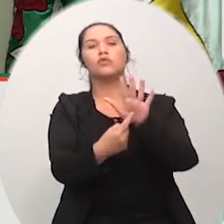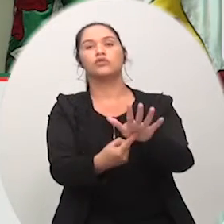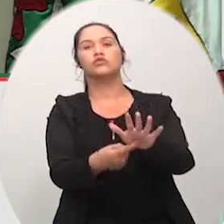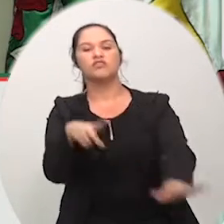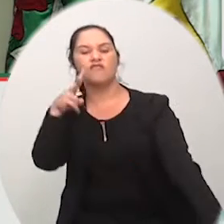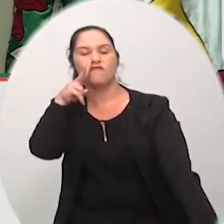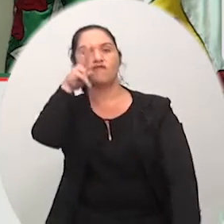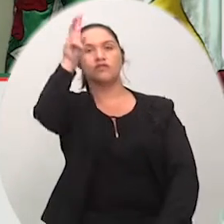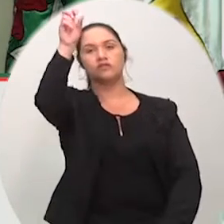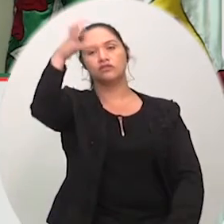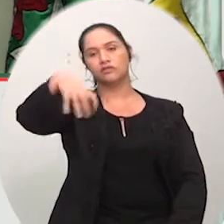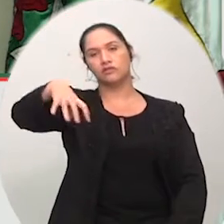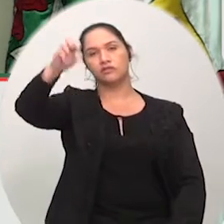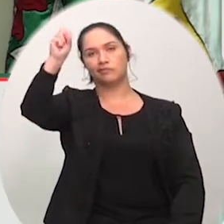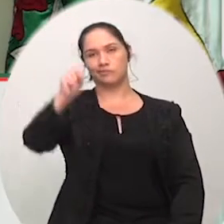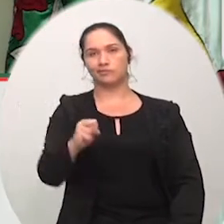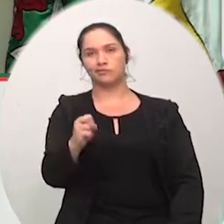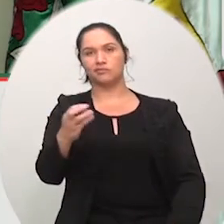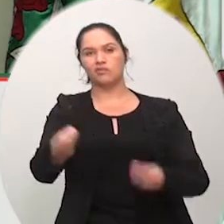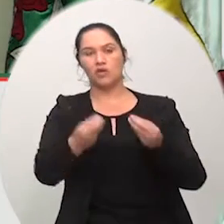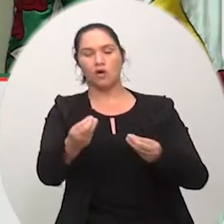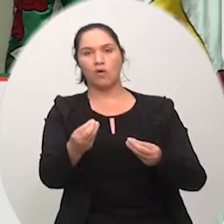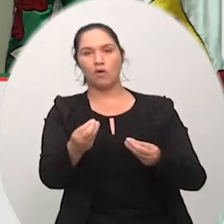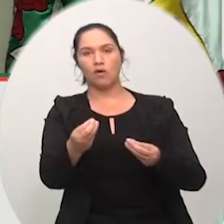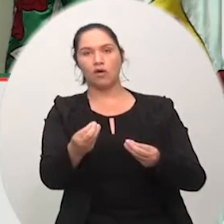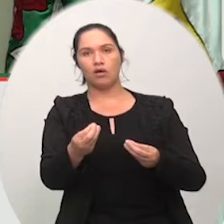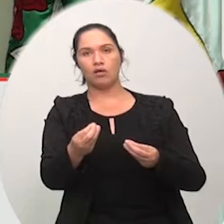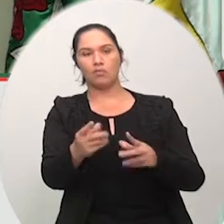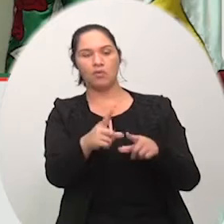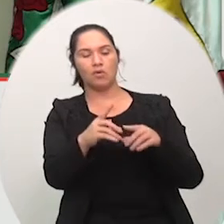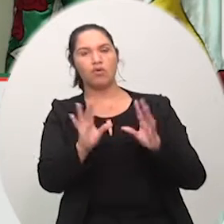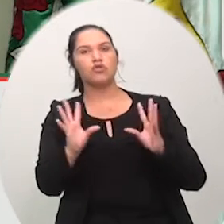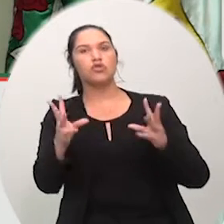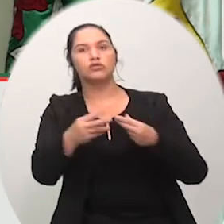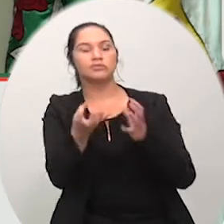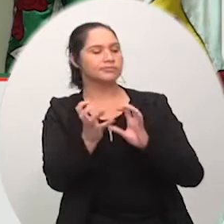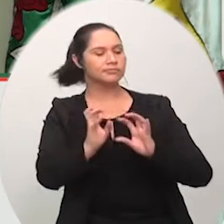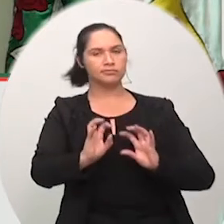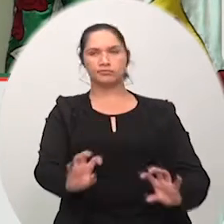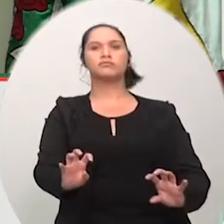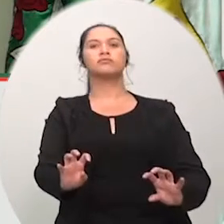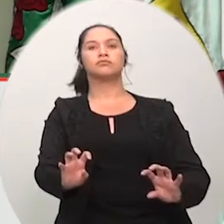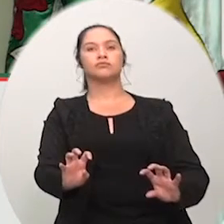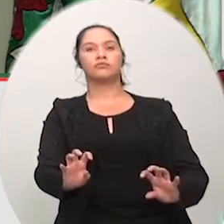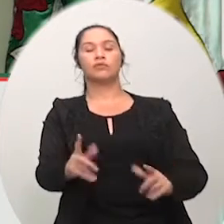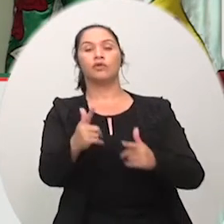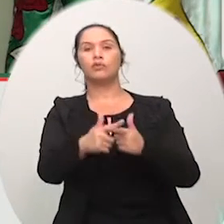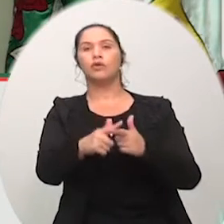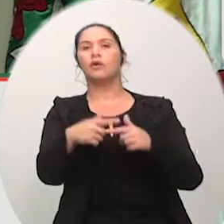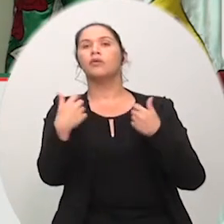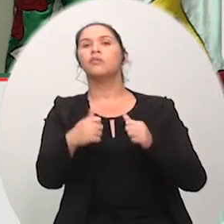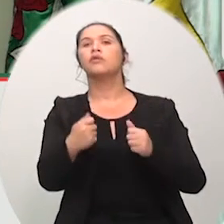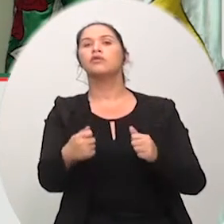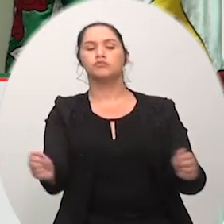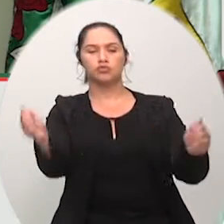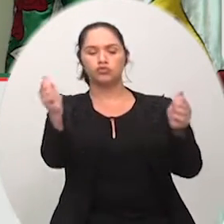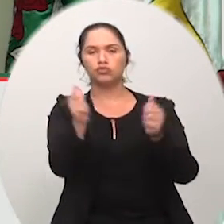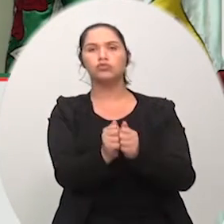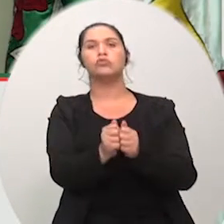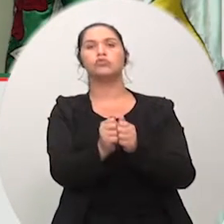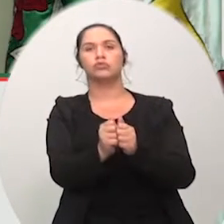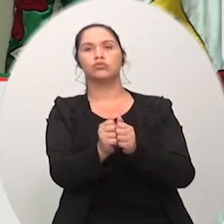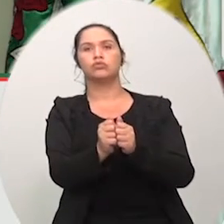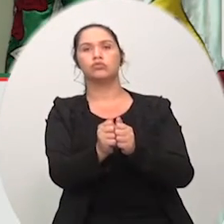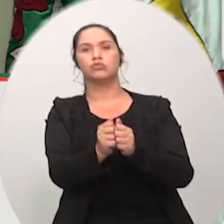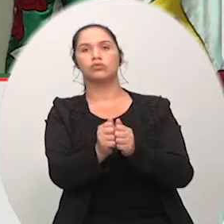e o quanto nós estamos repudiando efetivamente esta conduta eu acho que nós temos que encampar isso nós temos que